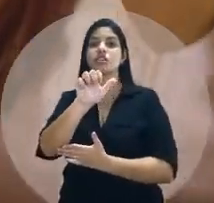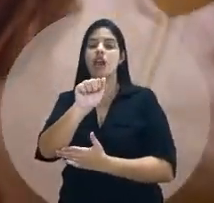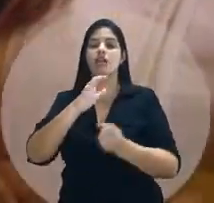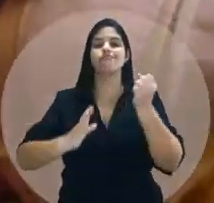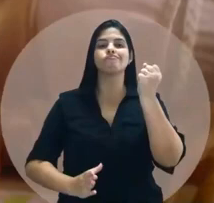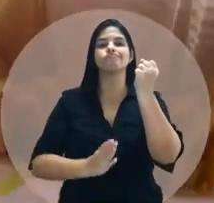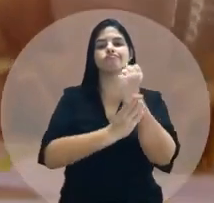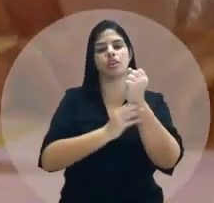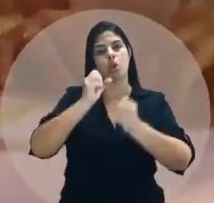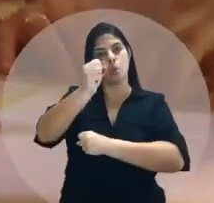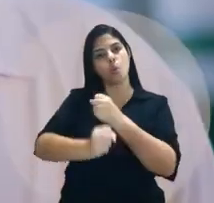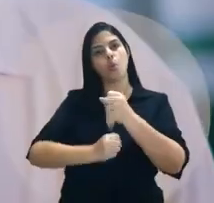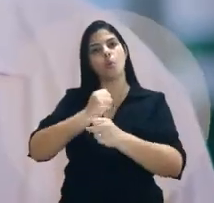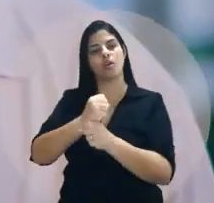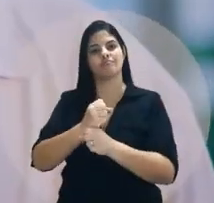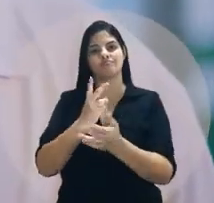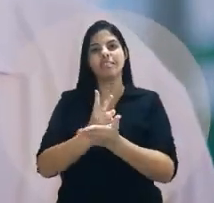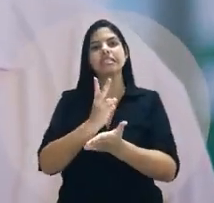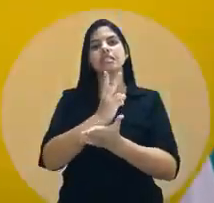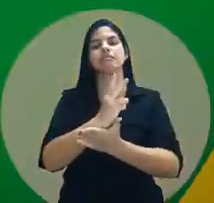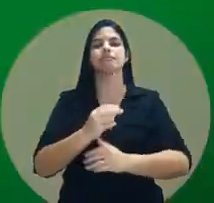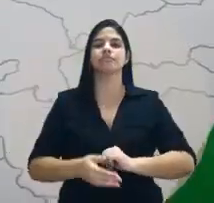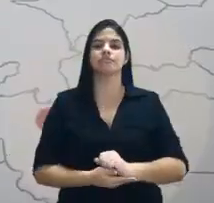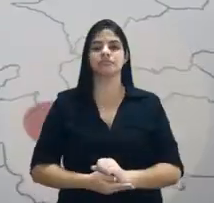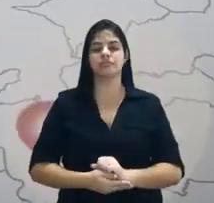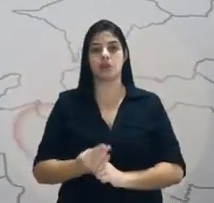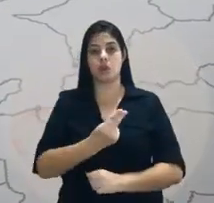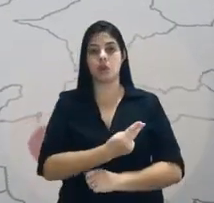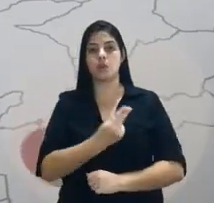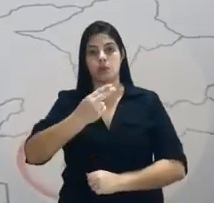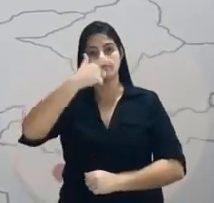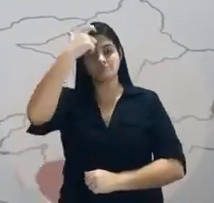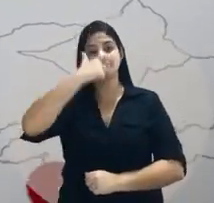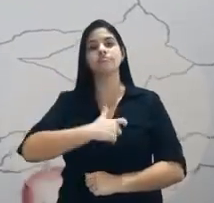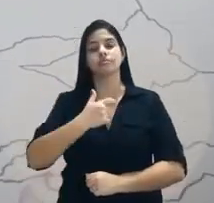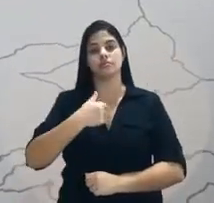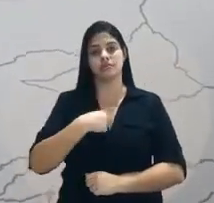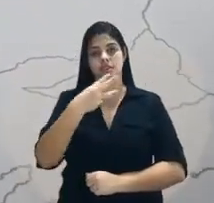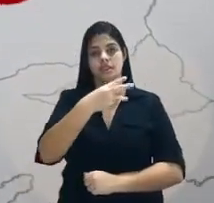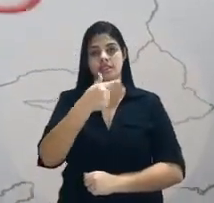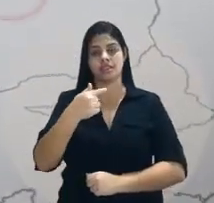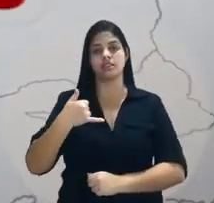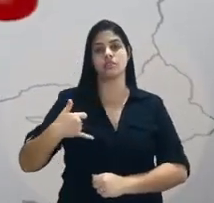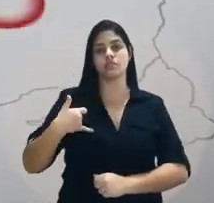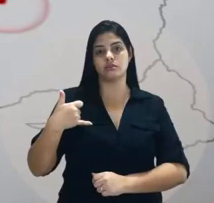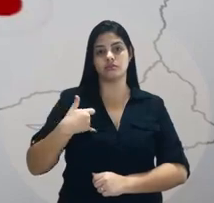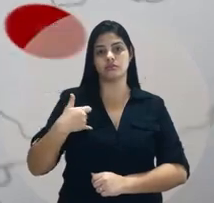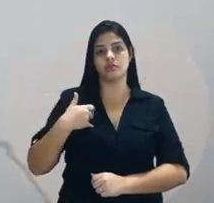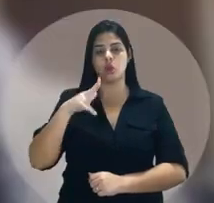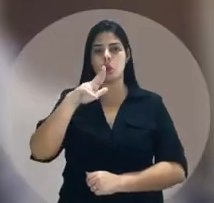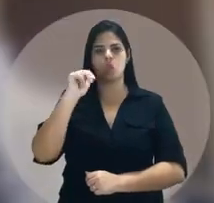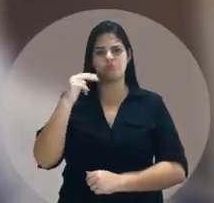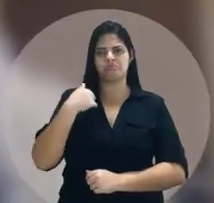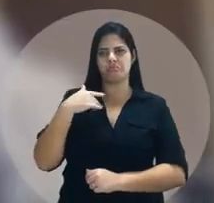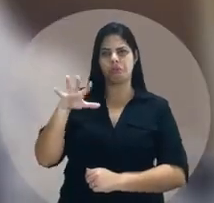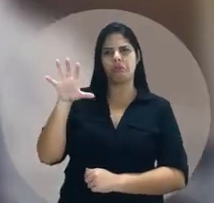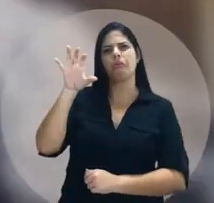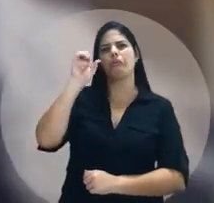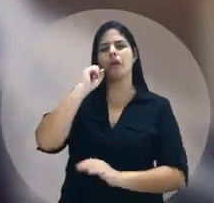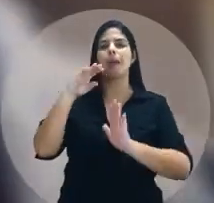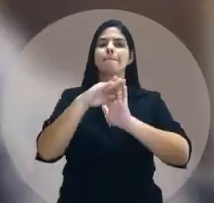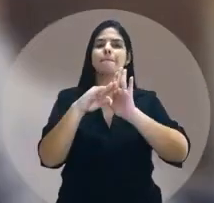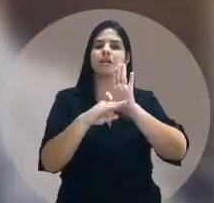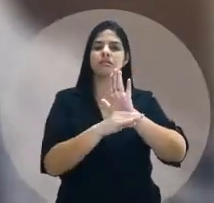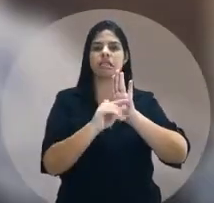garantida todo ano. Eu chamo Elenilza Pereira Oliveira, tenho 37 anos. Eu nunca nem ouvi falar nesse